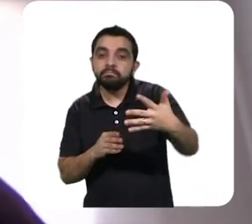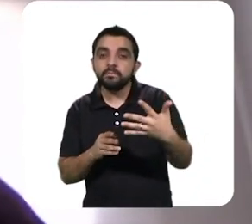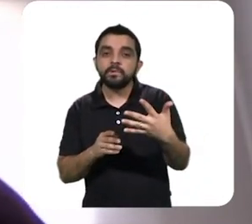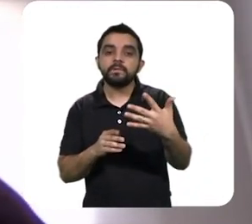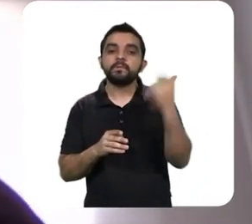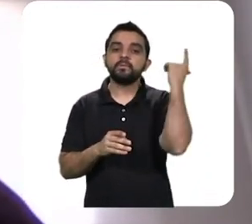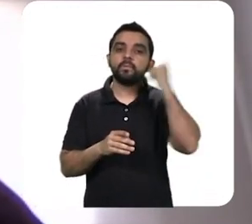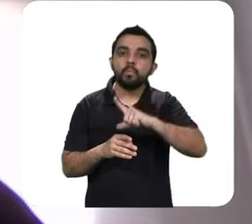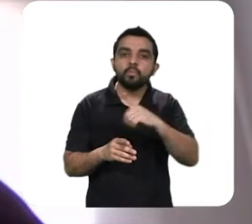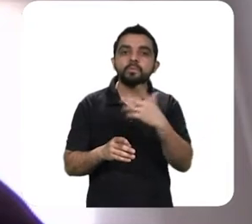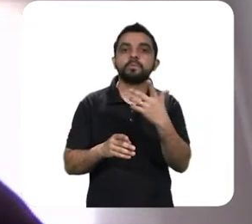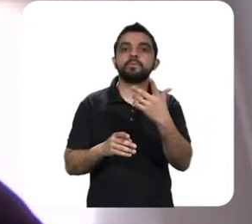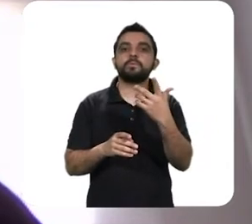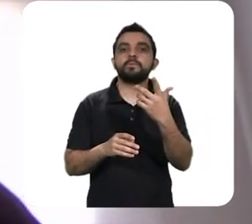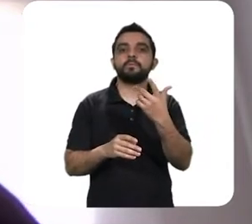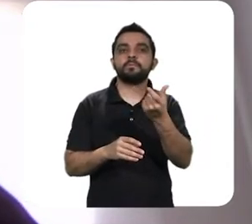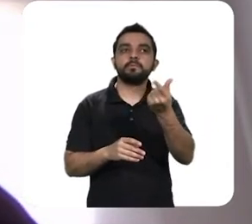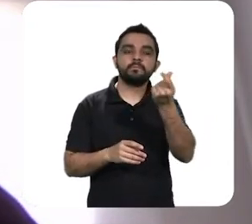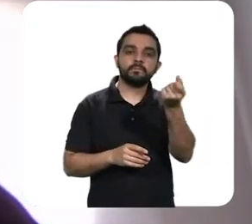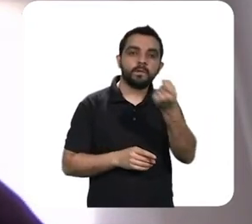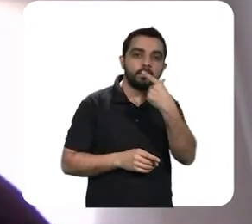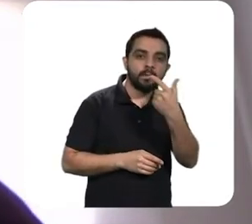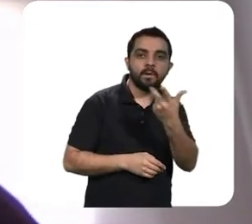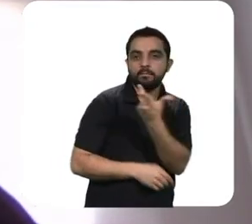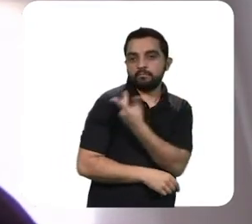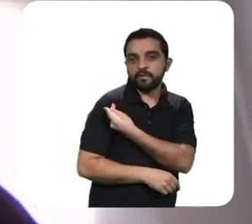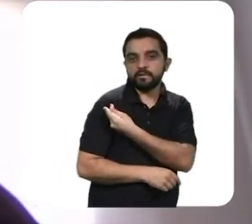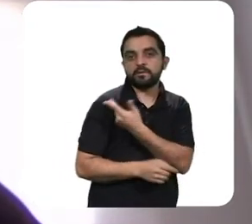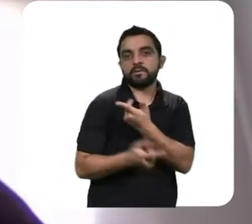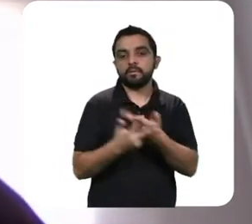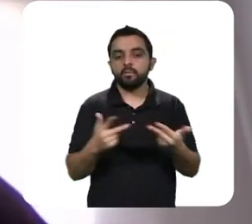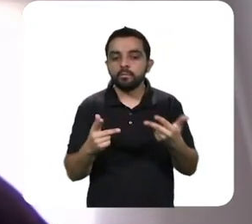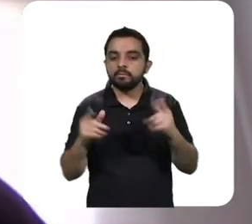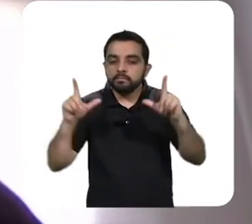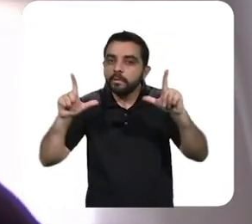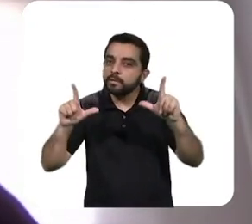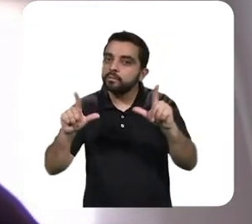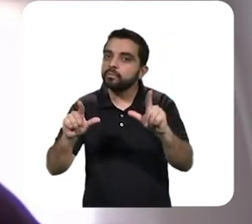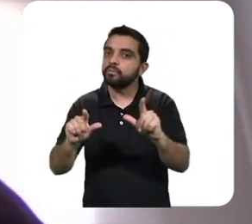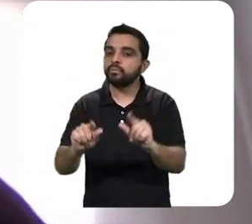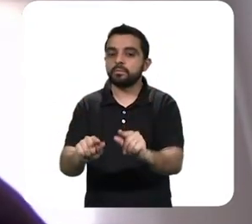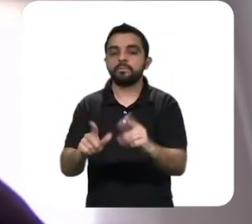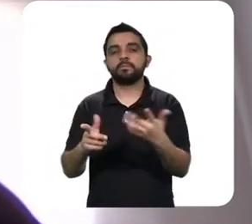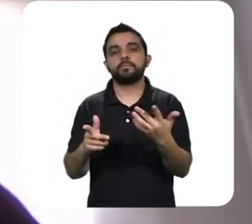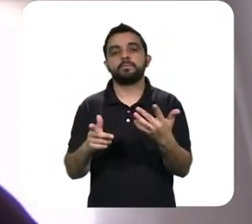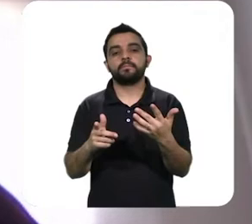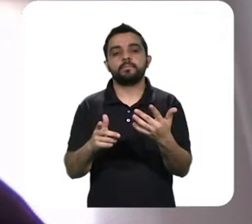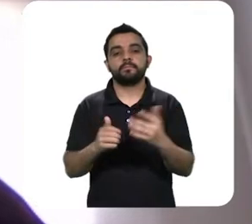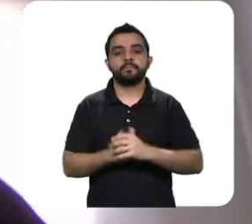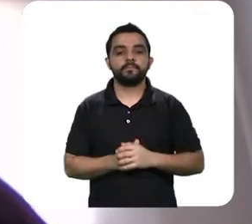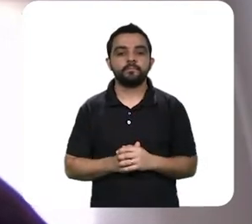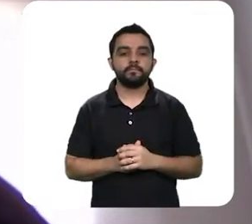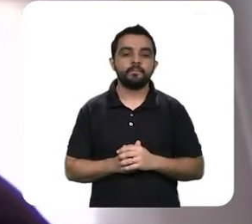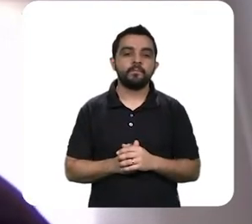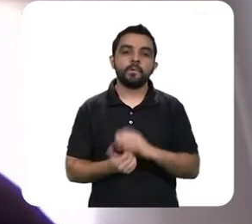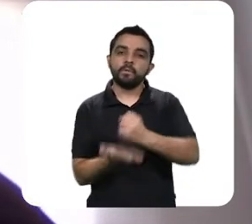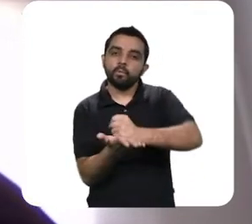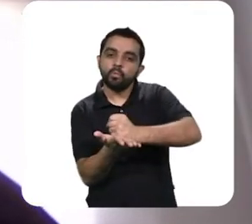acredito que esse processo todo de paralisação controle de